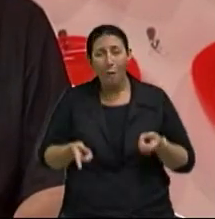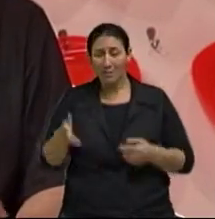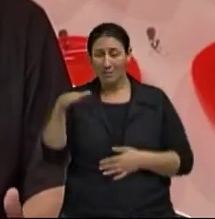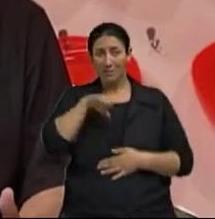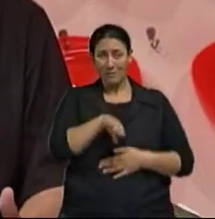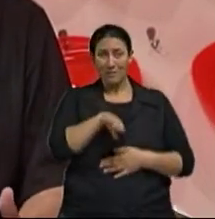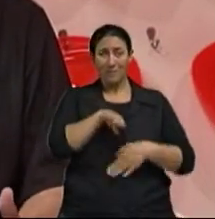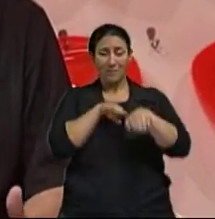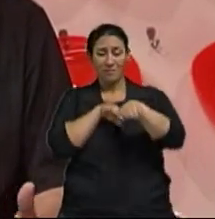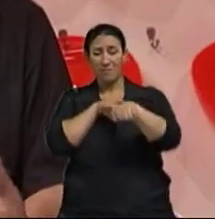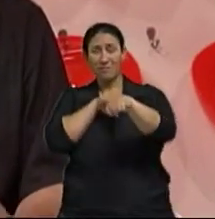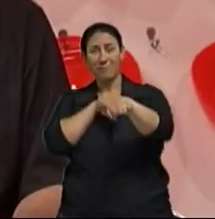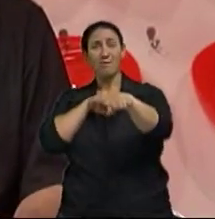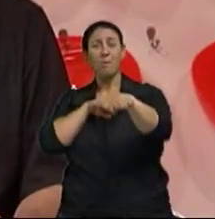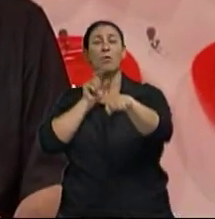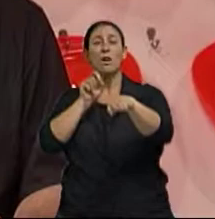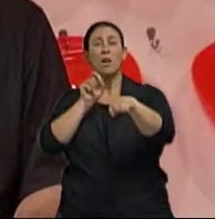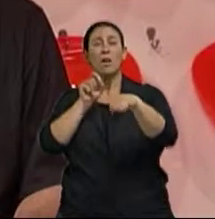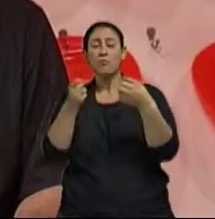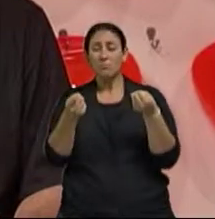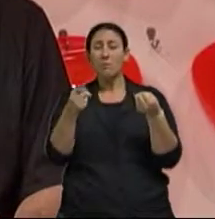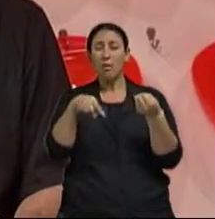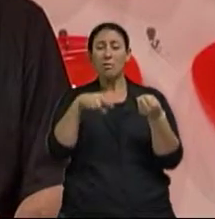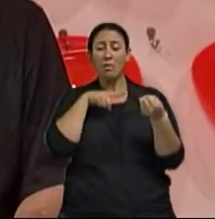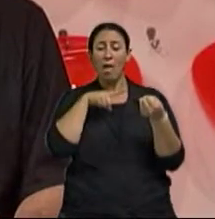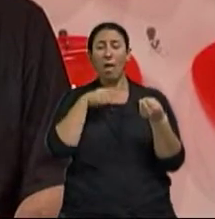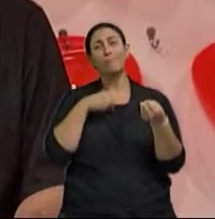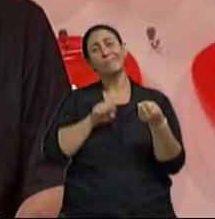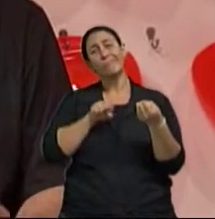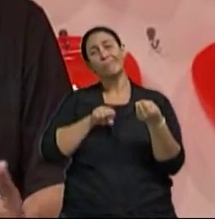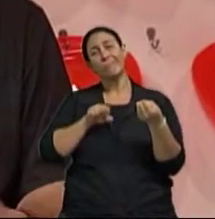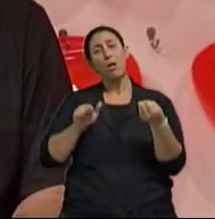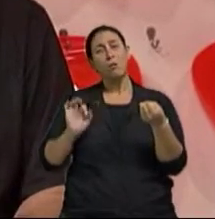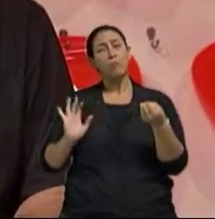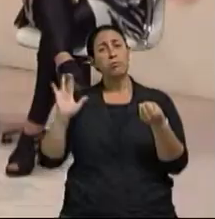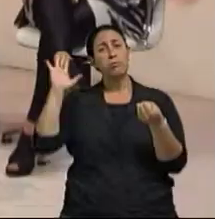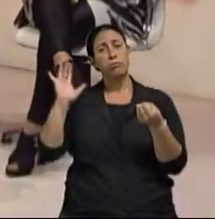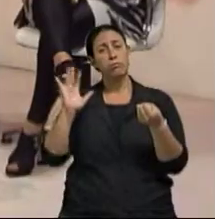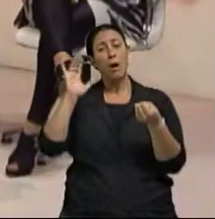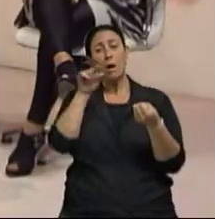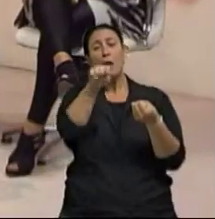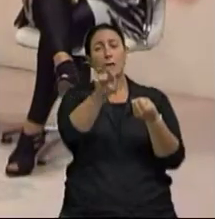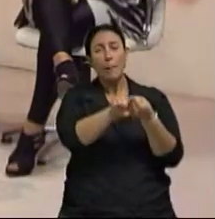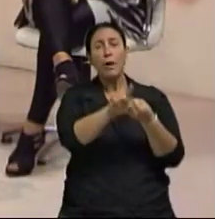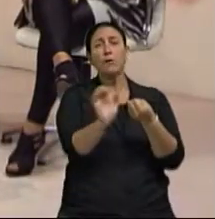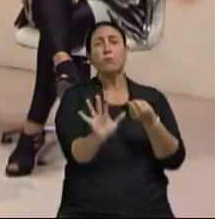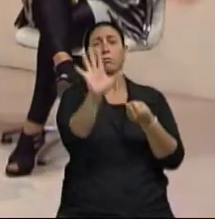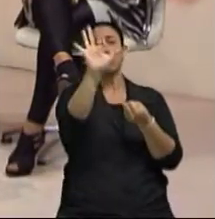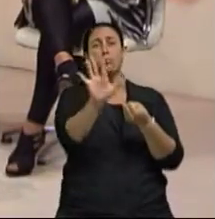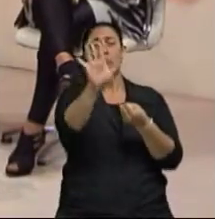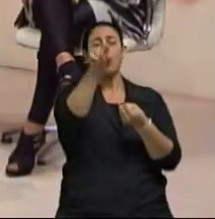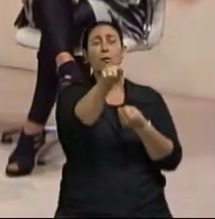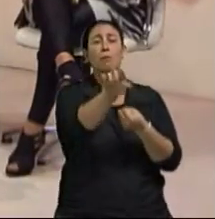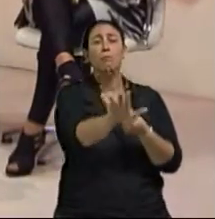extremamente poluído Ele está também se contaminando Ou seja, a saúde dele também está sendo bombardeada sendo prejudicado, né? Claro, claro Então,